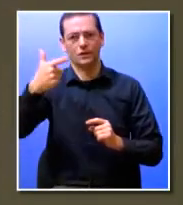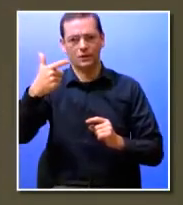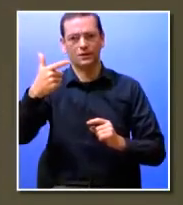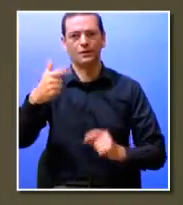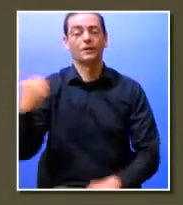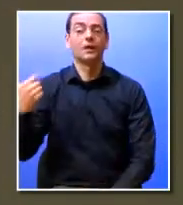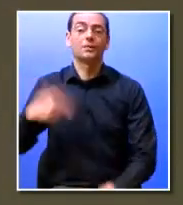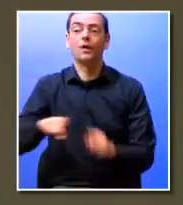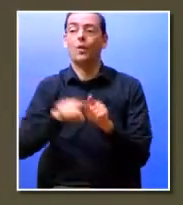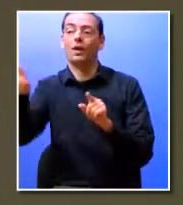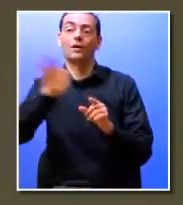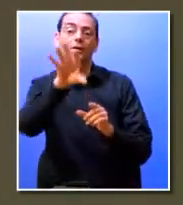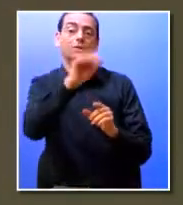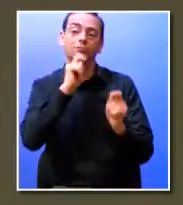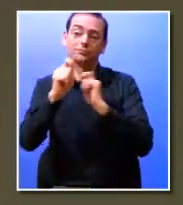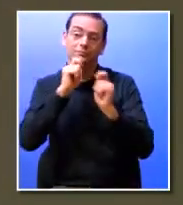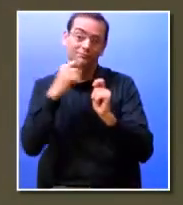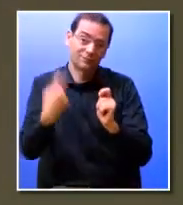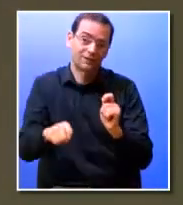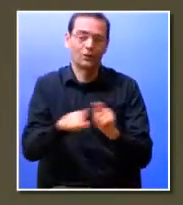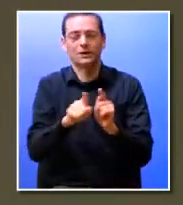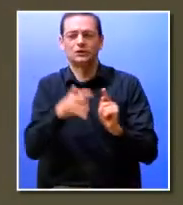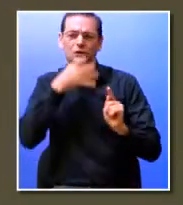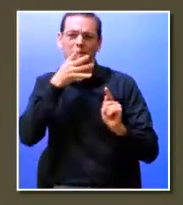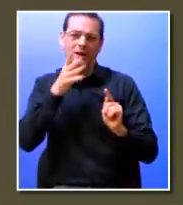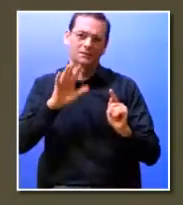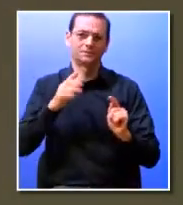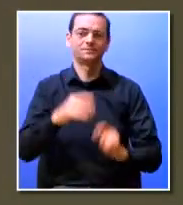lado do recrutamento só para gerir expectativas